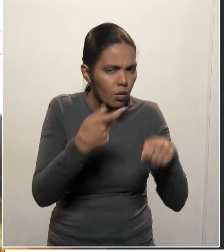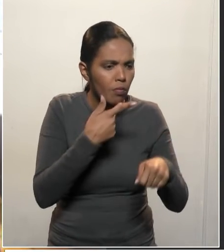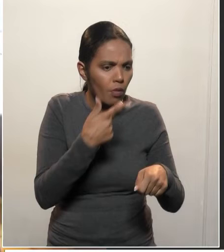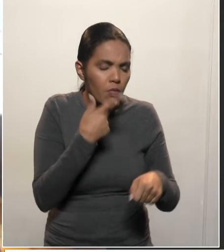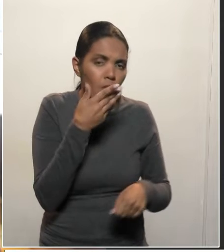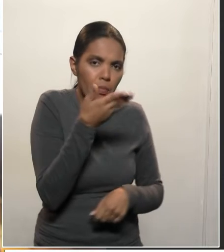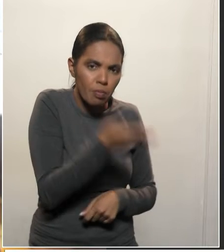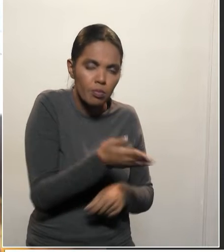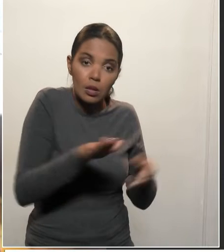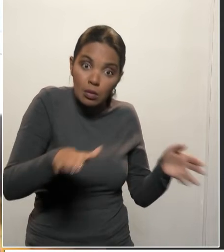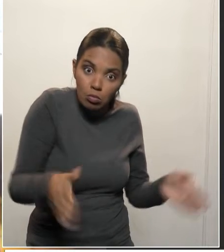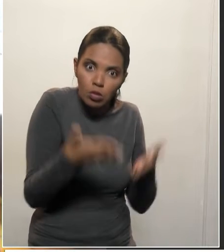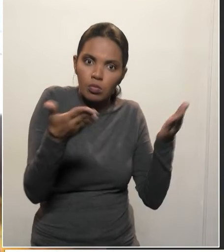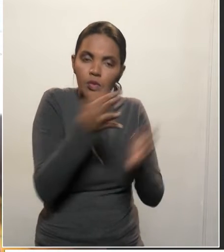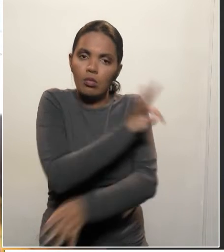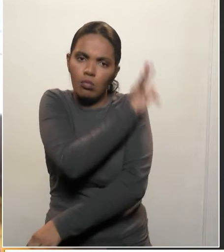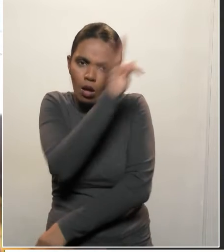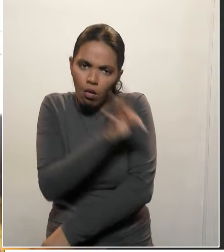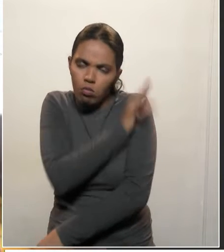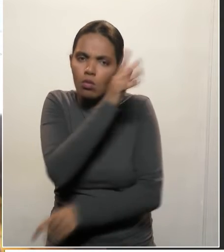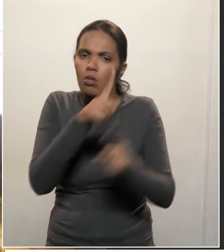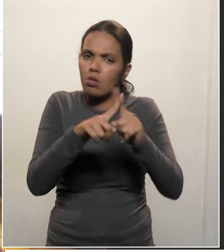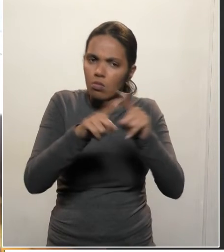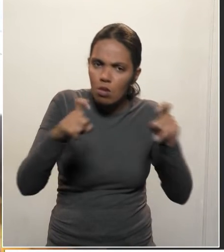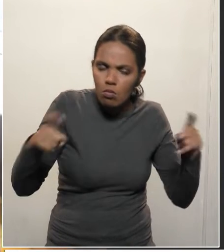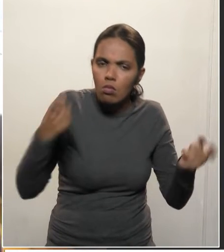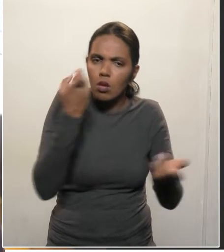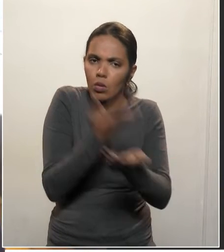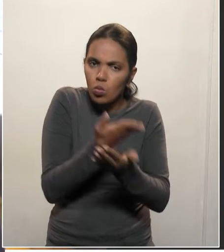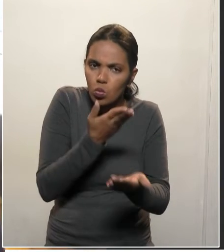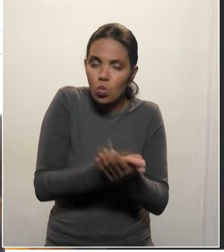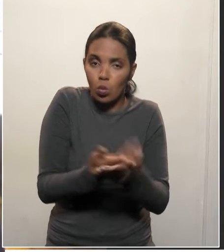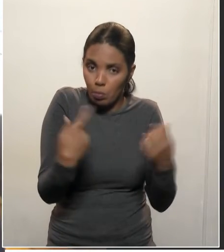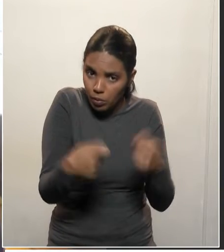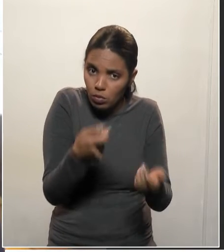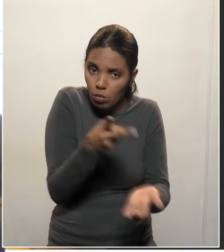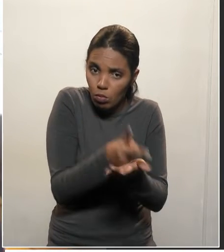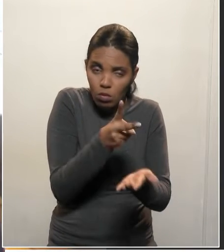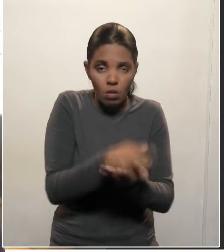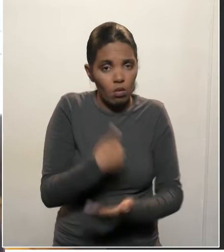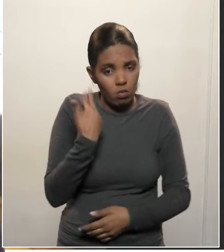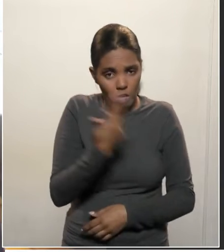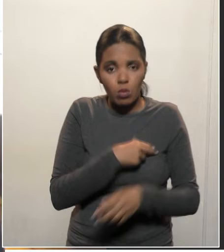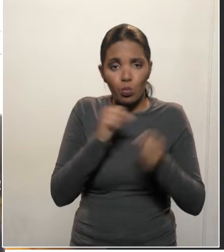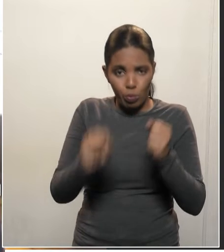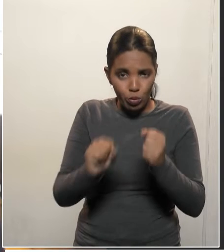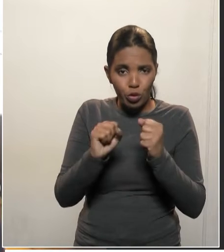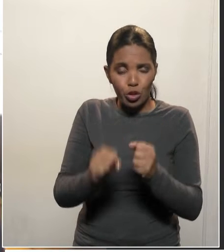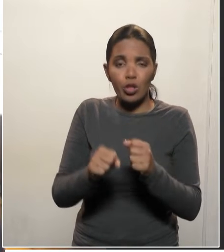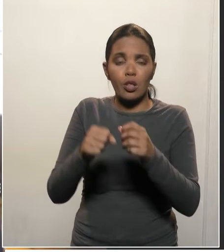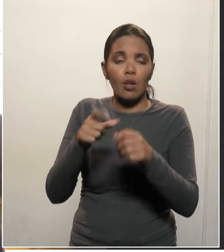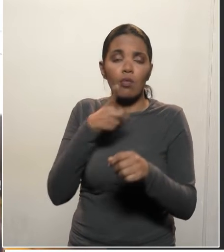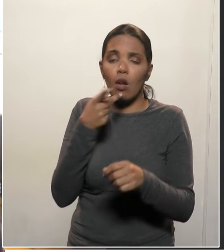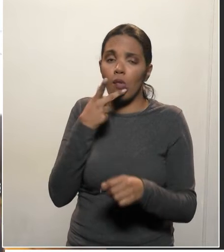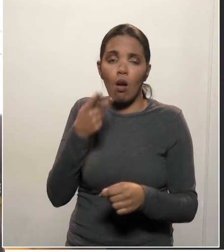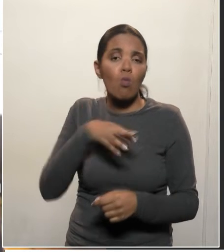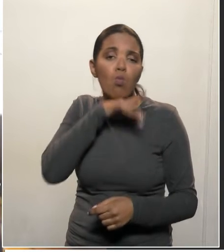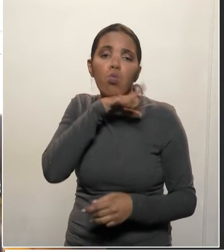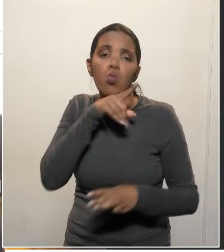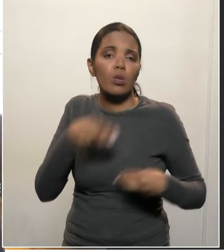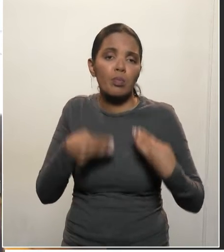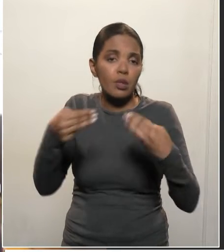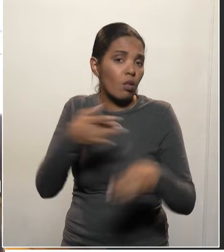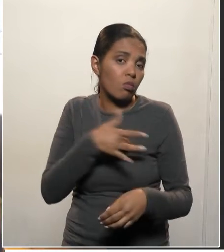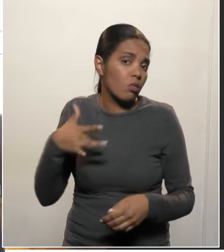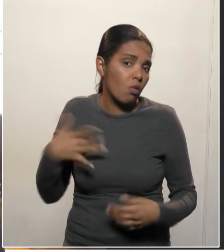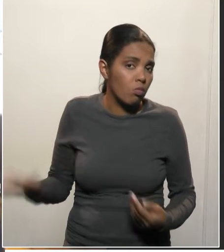técnica, atuação científica. A gente poderia estar aqui tentando desqualificar o Ministério da Saúde, não vamos fazer